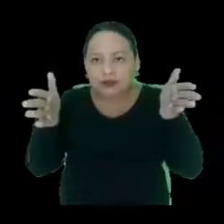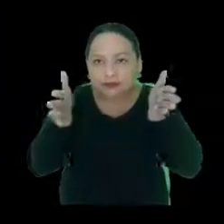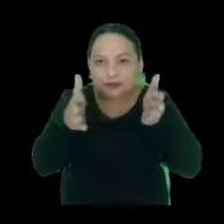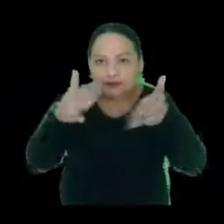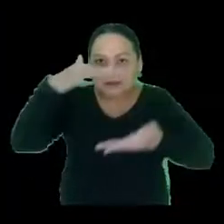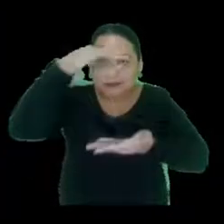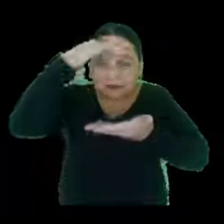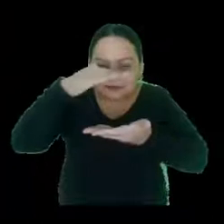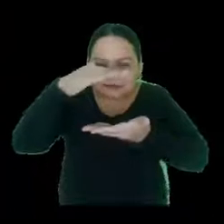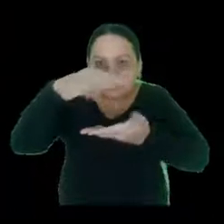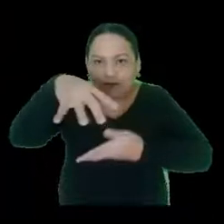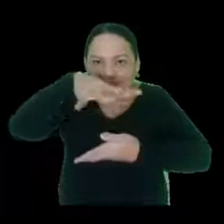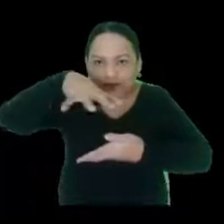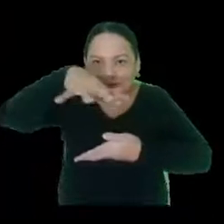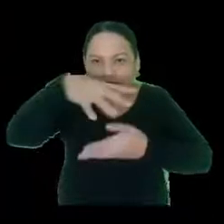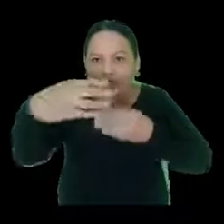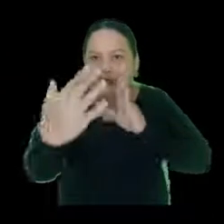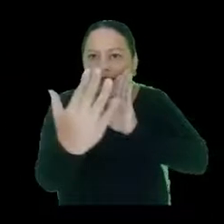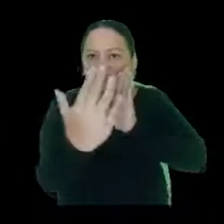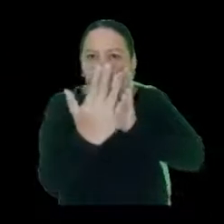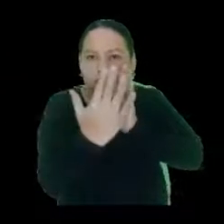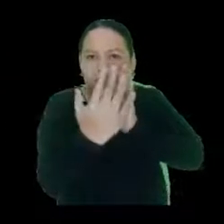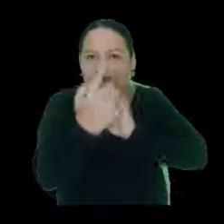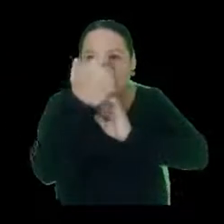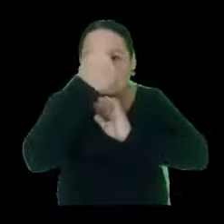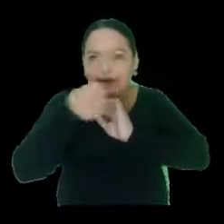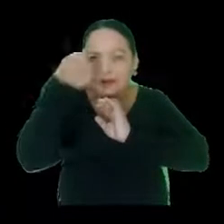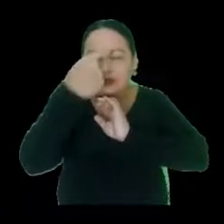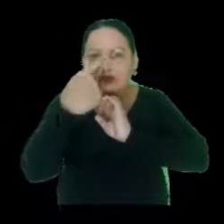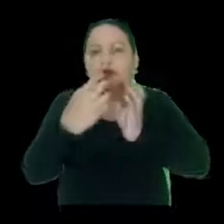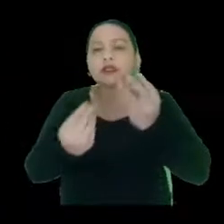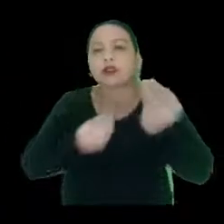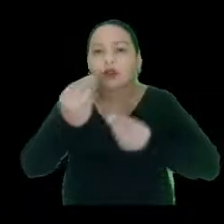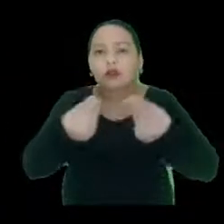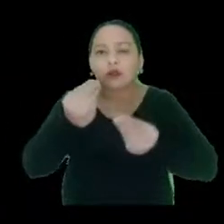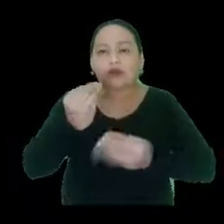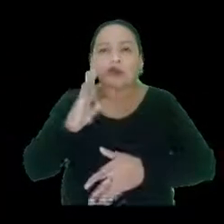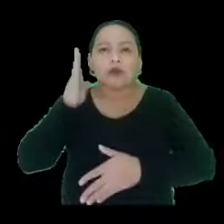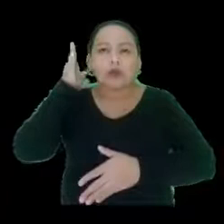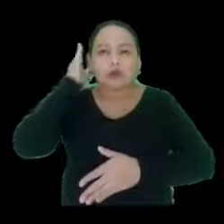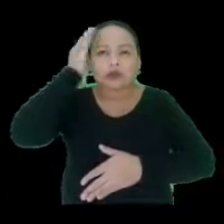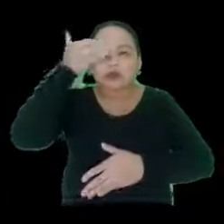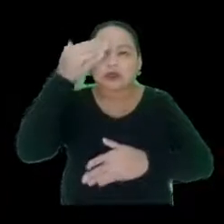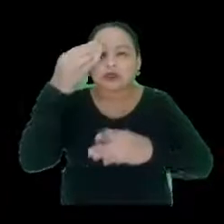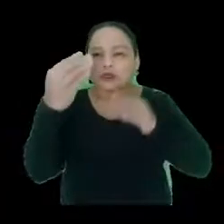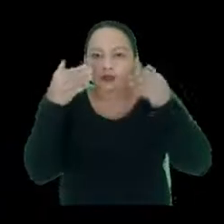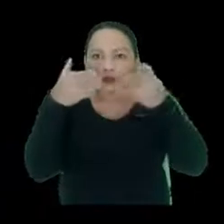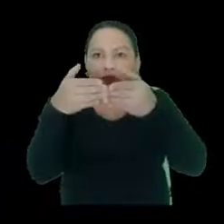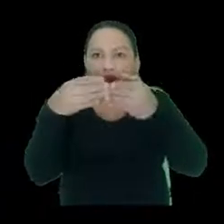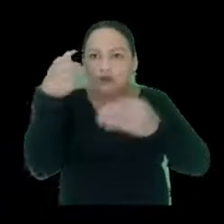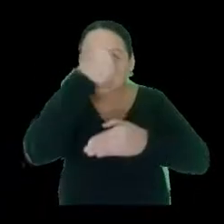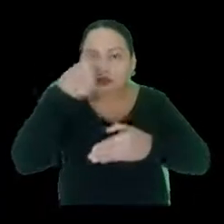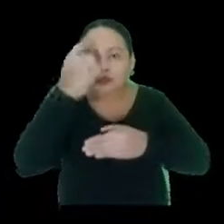reduzido, né, aquela língua de sinais que ela é feita bem próxima ao rosto, né? Então, para que a pessoa foque no rosto de quem está